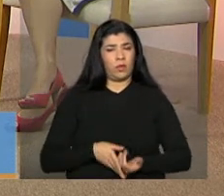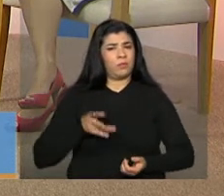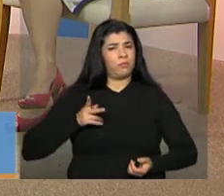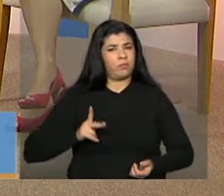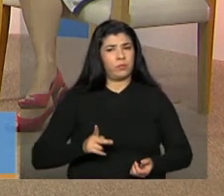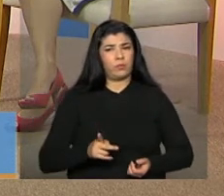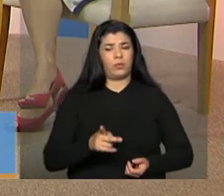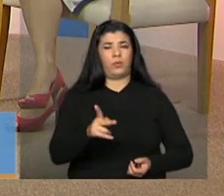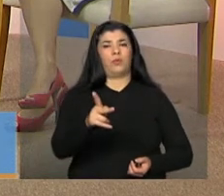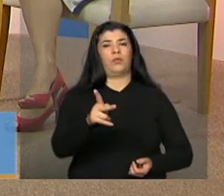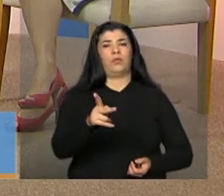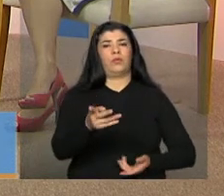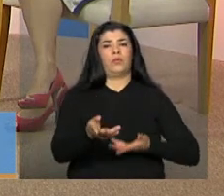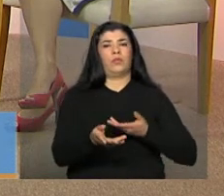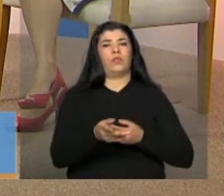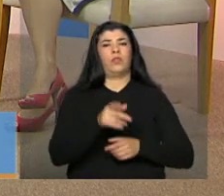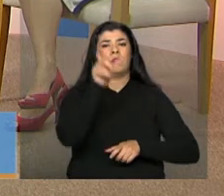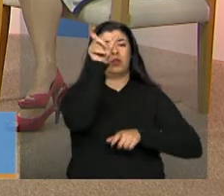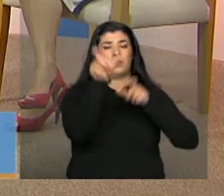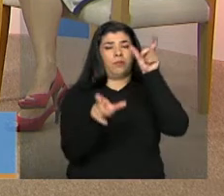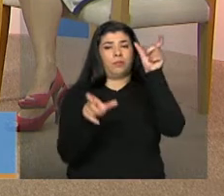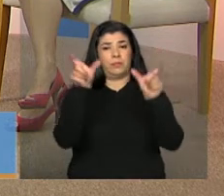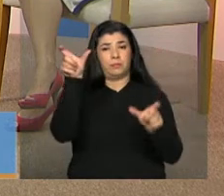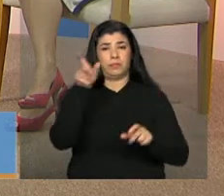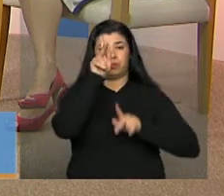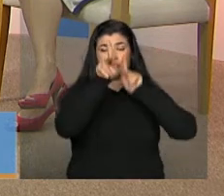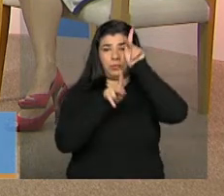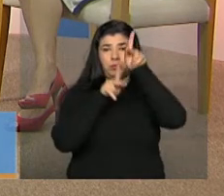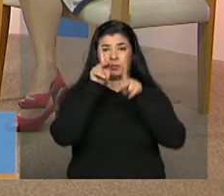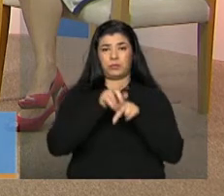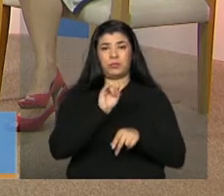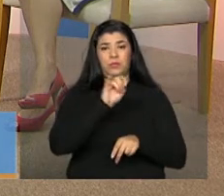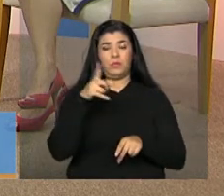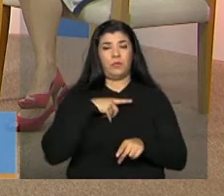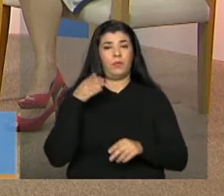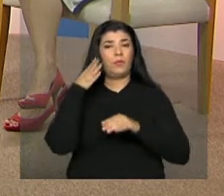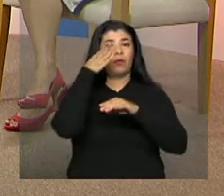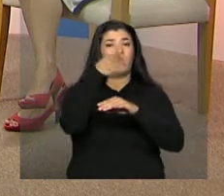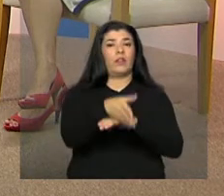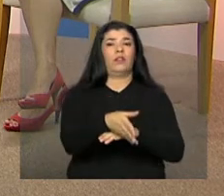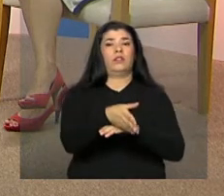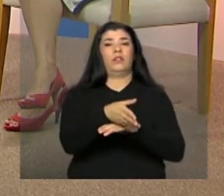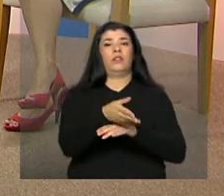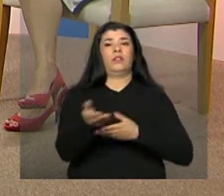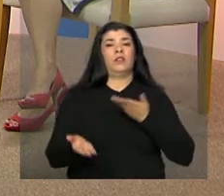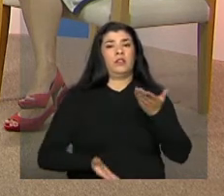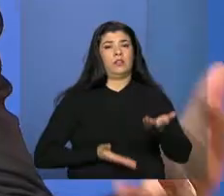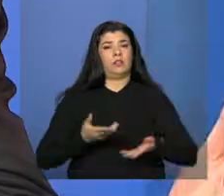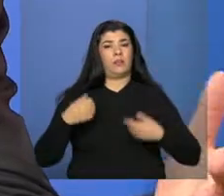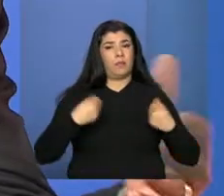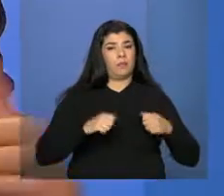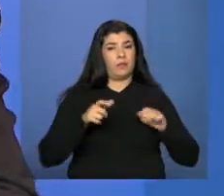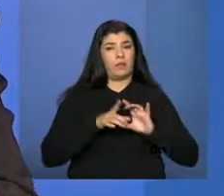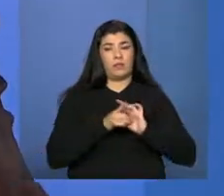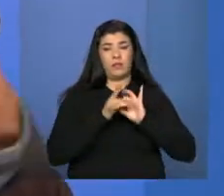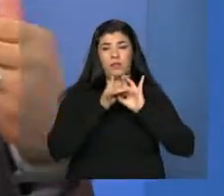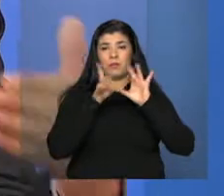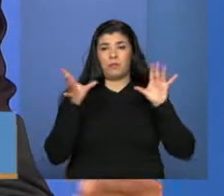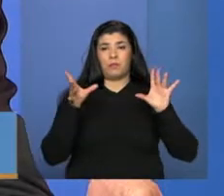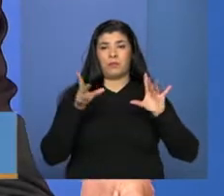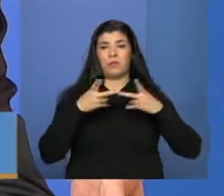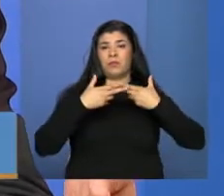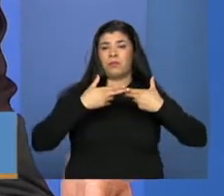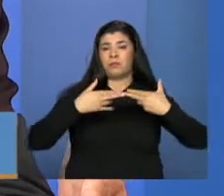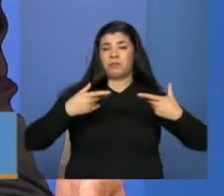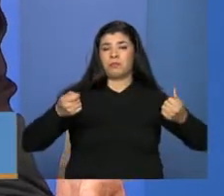A população, ela, para acessar os seus serviços, os equipamentos, eles têm que estar disponíveis, o serviço tem que estar